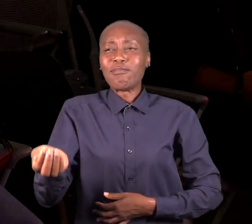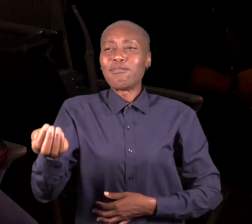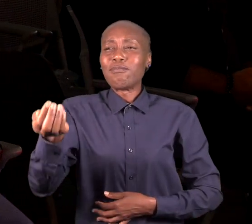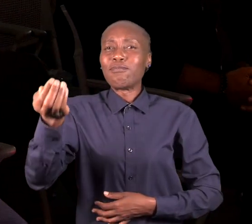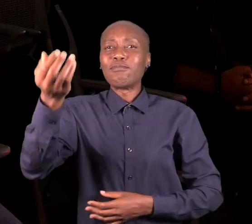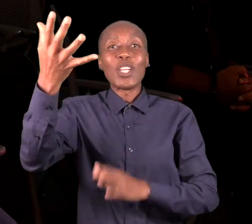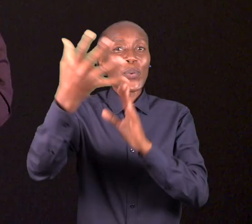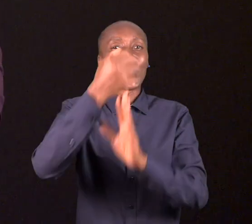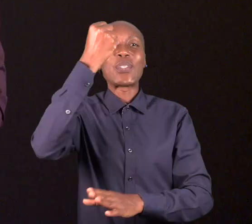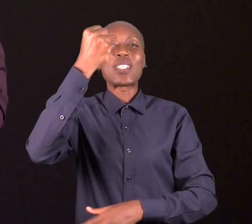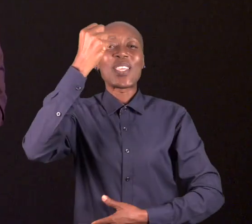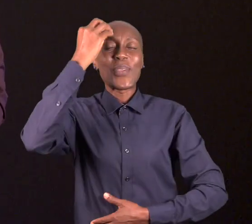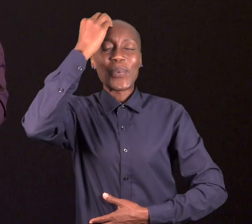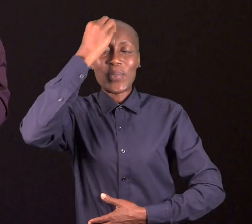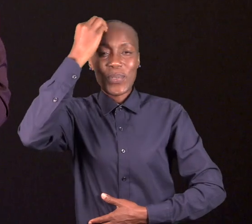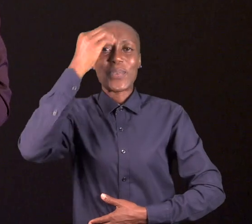alcançar seus sonhos.